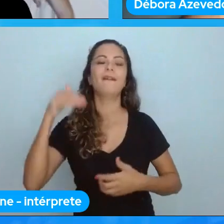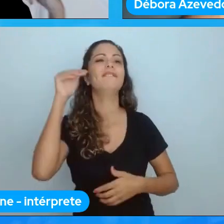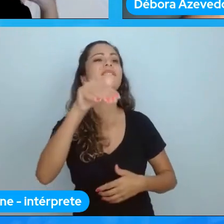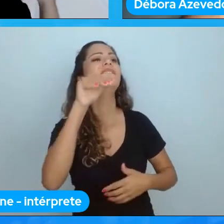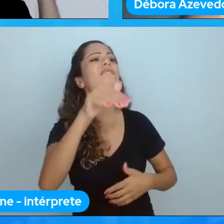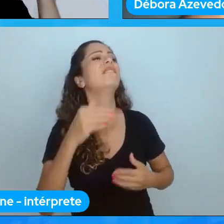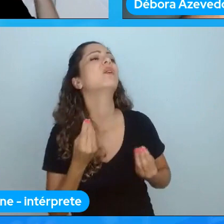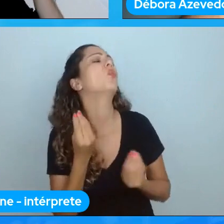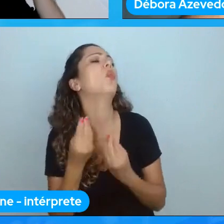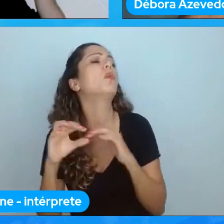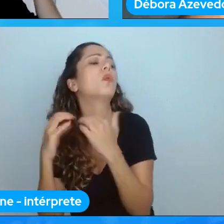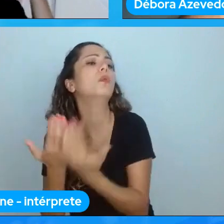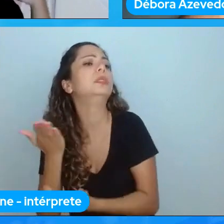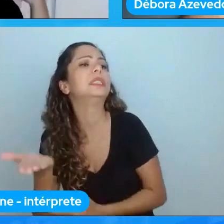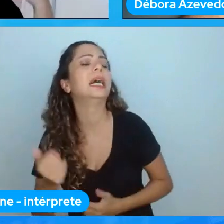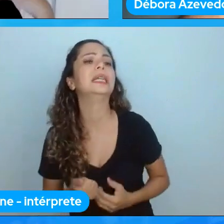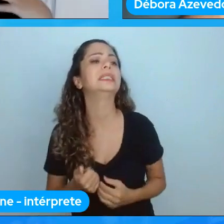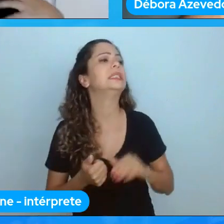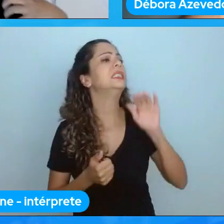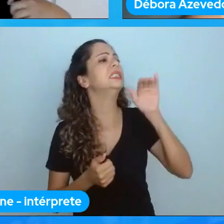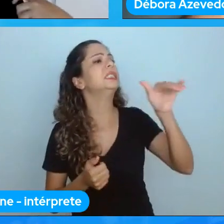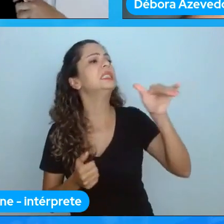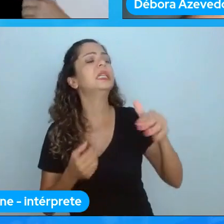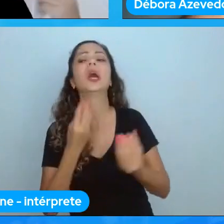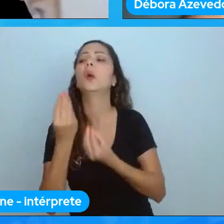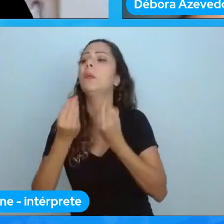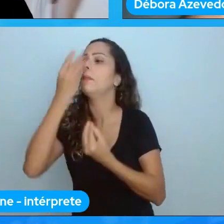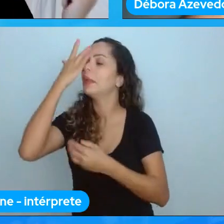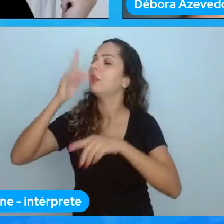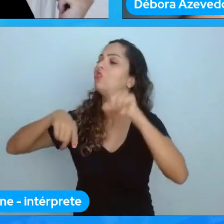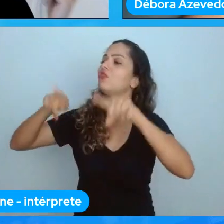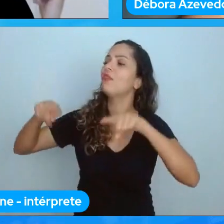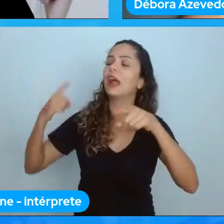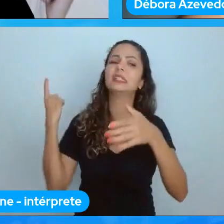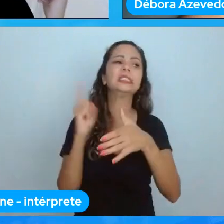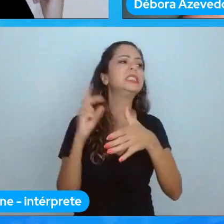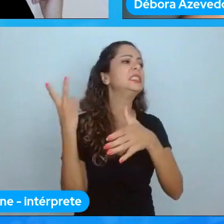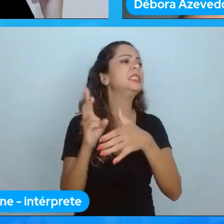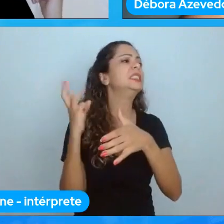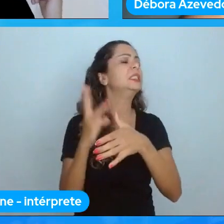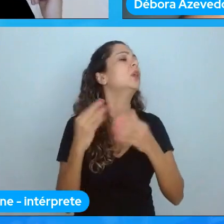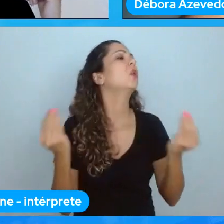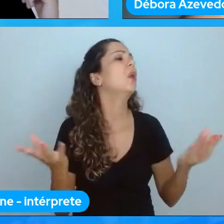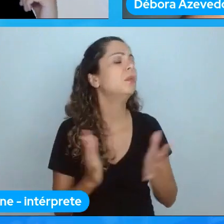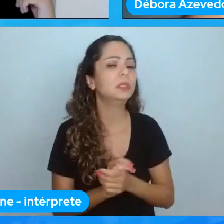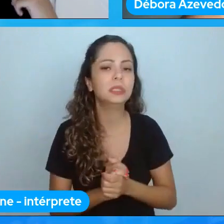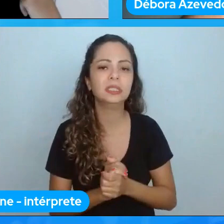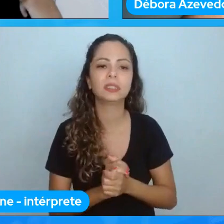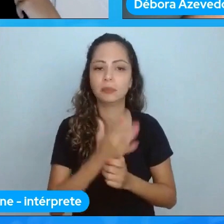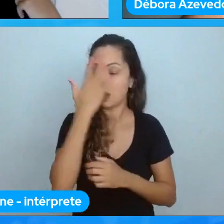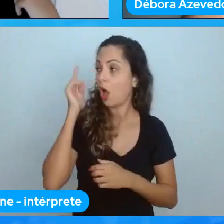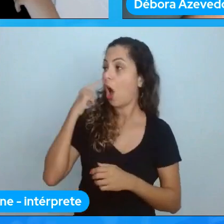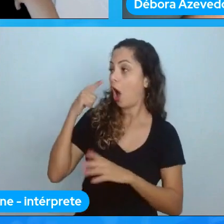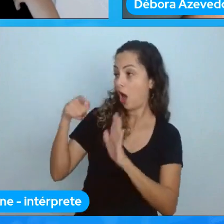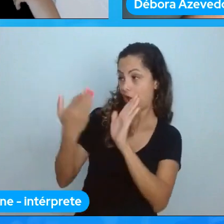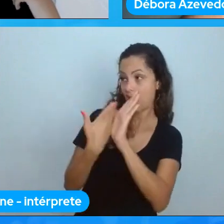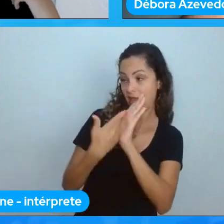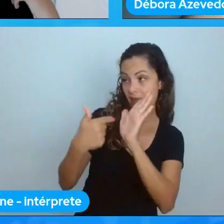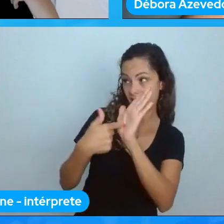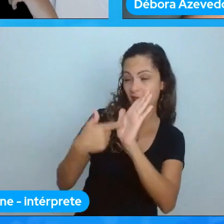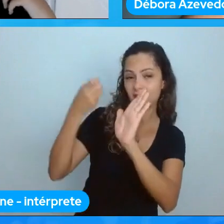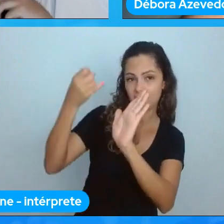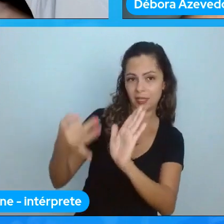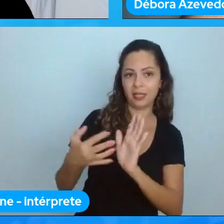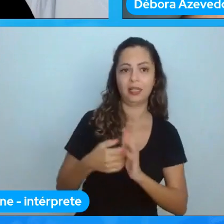comunidade como é a gente faz pessoas diversas aparecerem aí o pessoal fazia ah tem um livro de uma autora que fala isso eu não vou